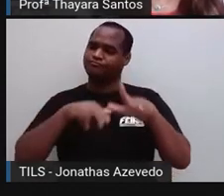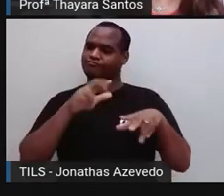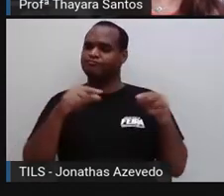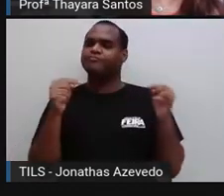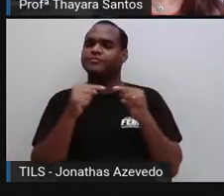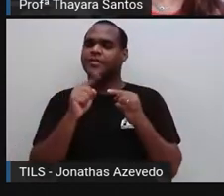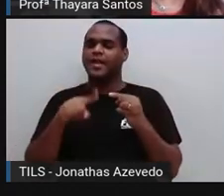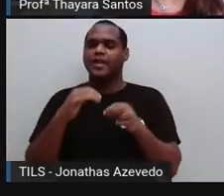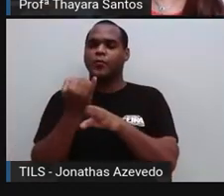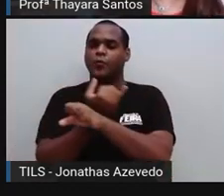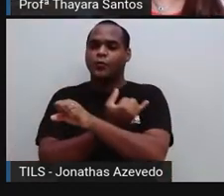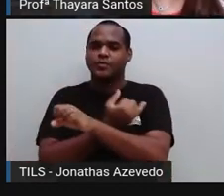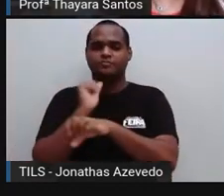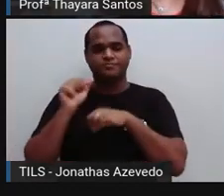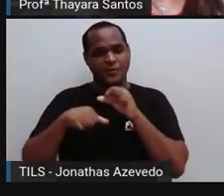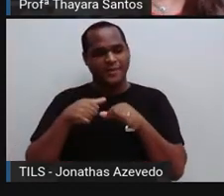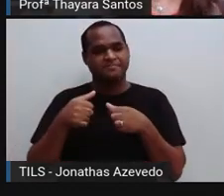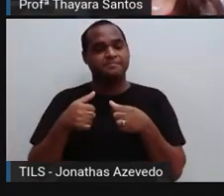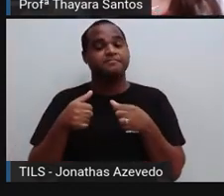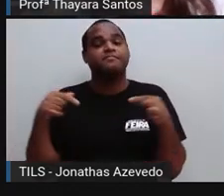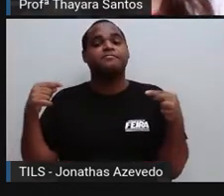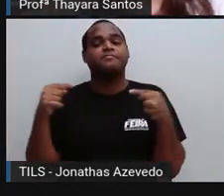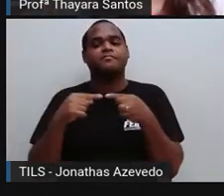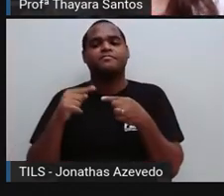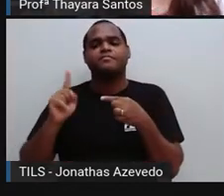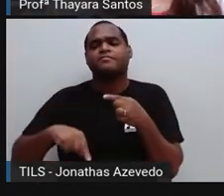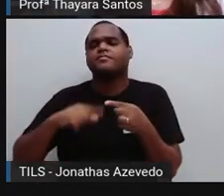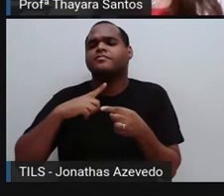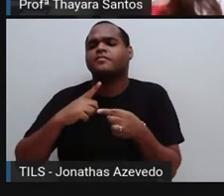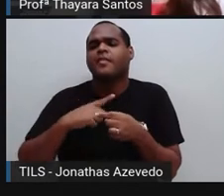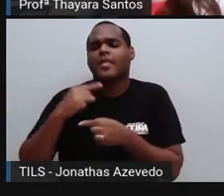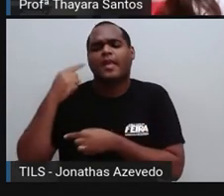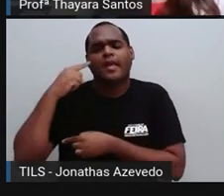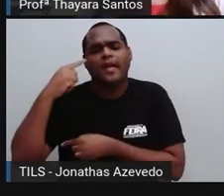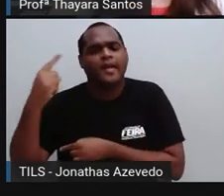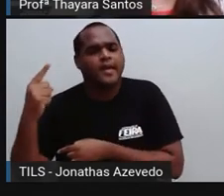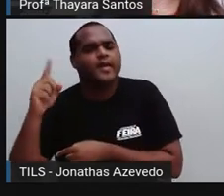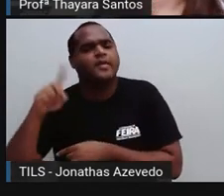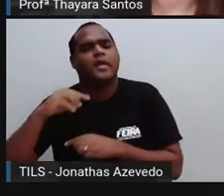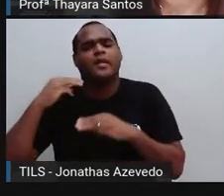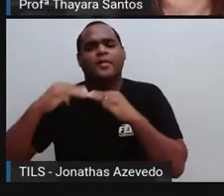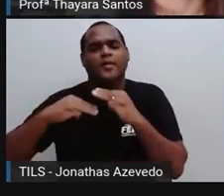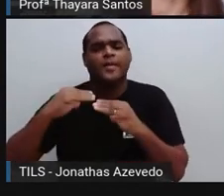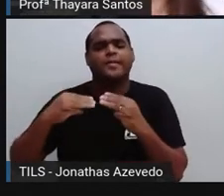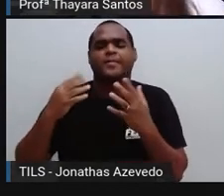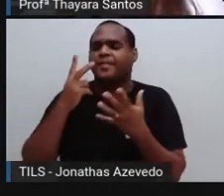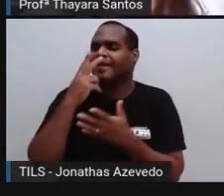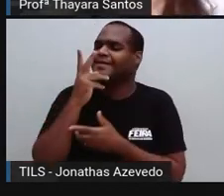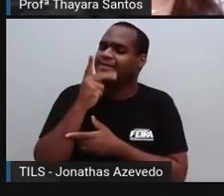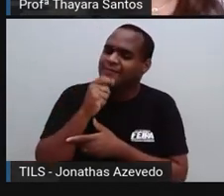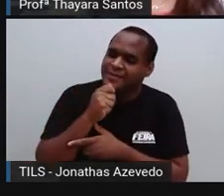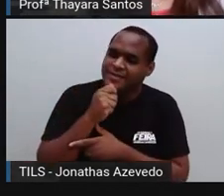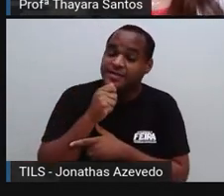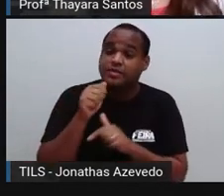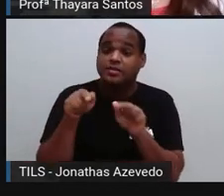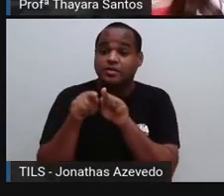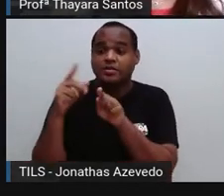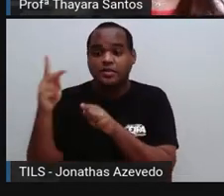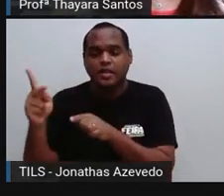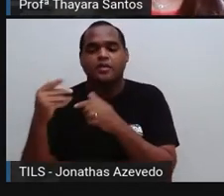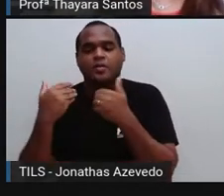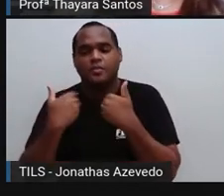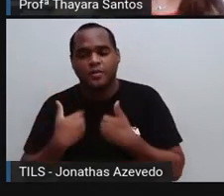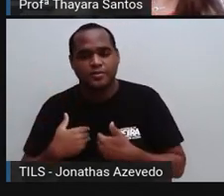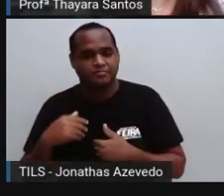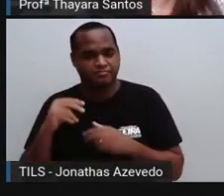são mais gordinhas. Isso é porque o metabolismo delas pode ser mais lento e isso é mediado por esses dois hormônios, o